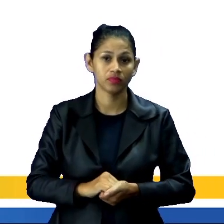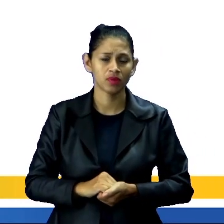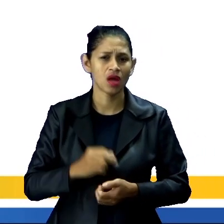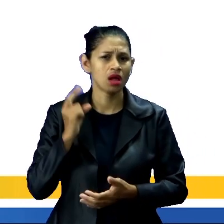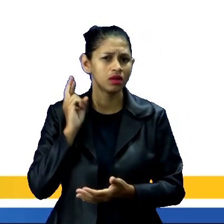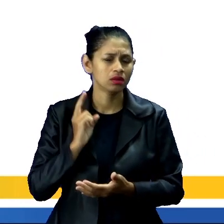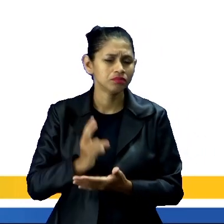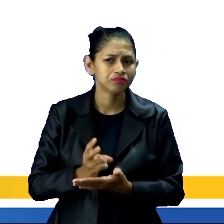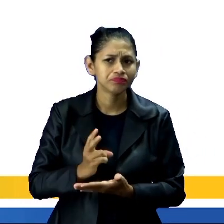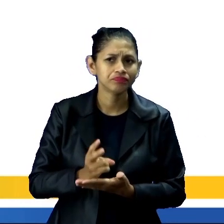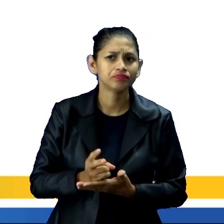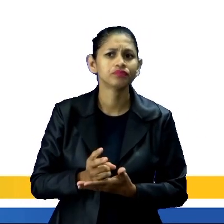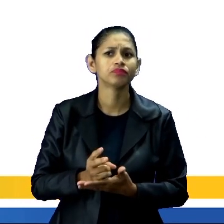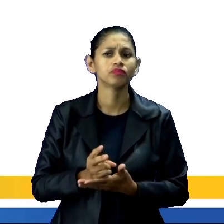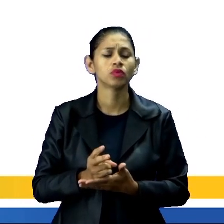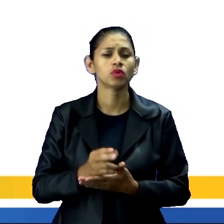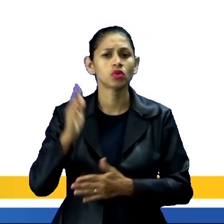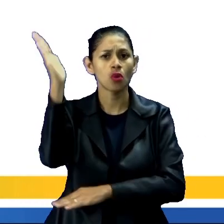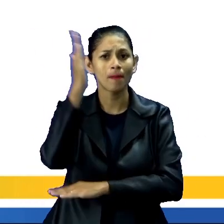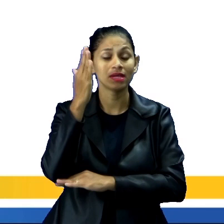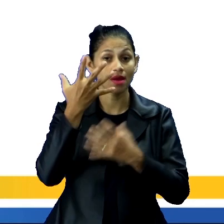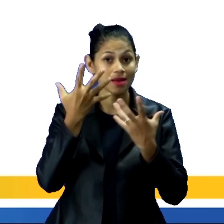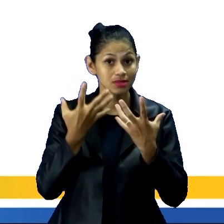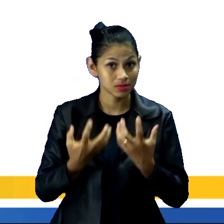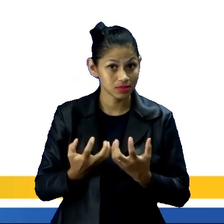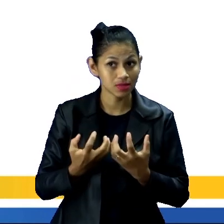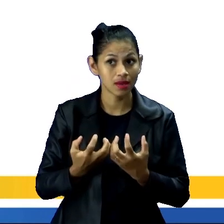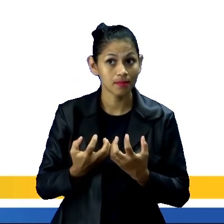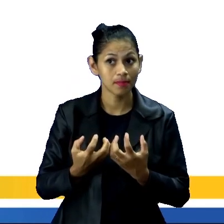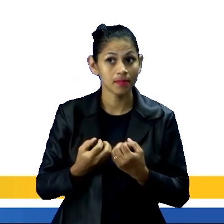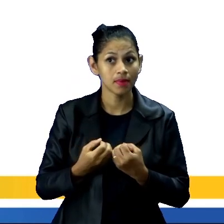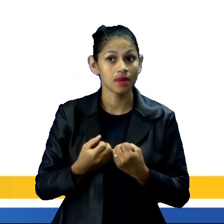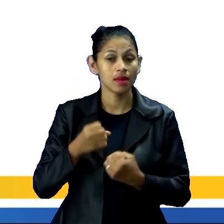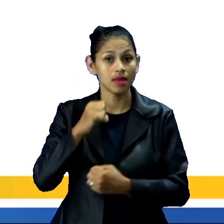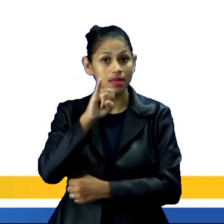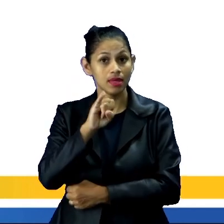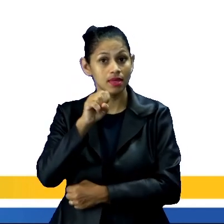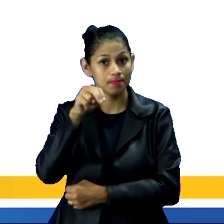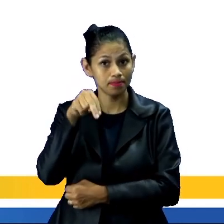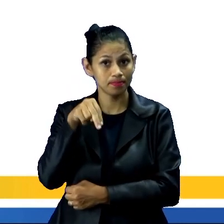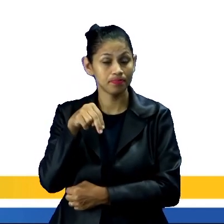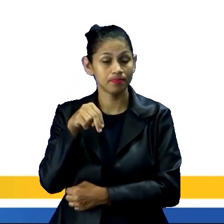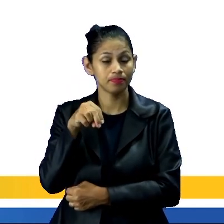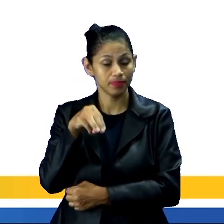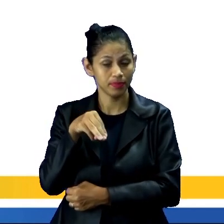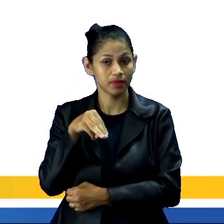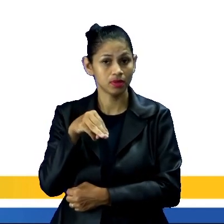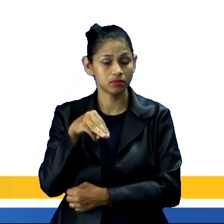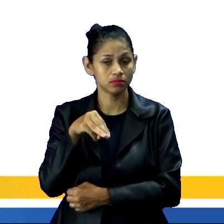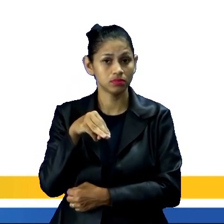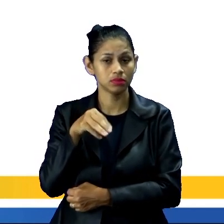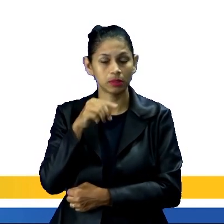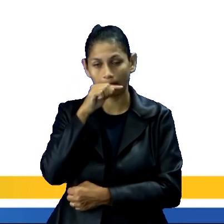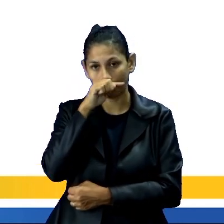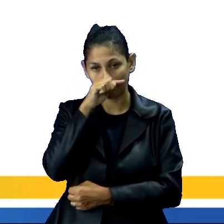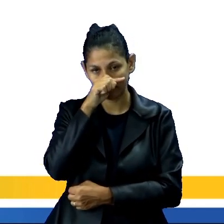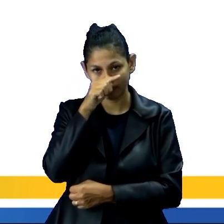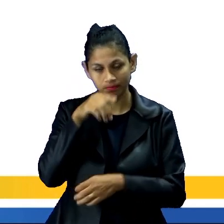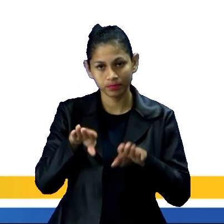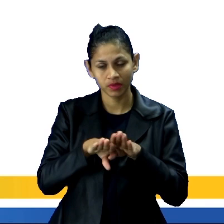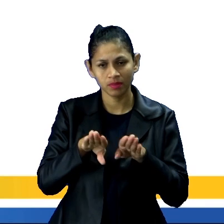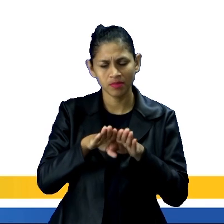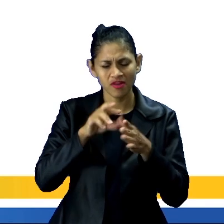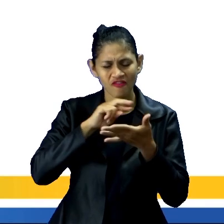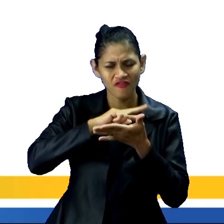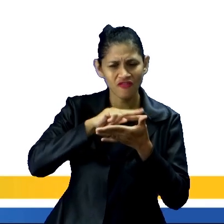mesma forma que o Brasil recebe imigrantes, milhares de brasileiros também emigram. Ou seja, eles vão daqui